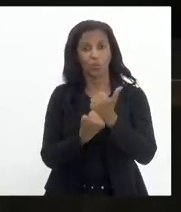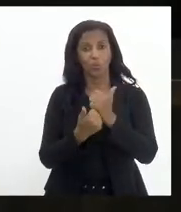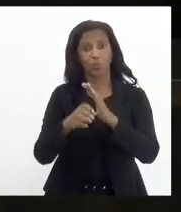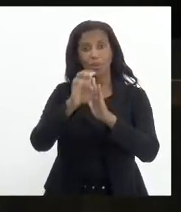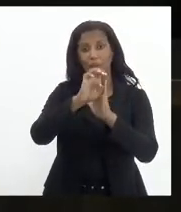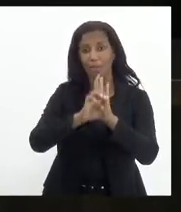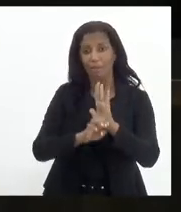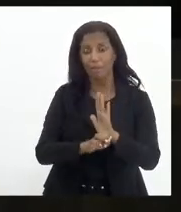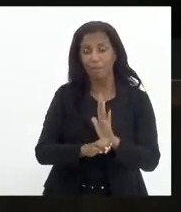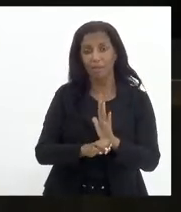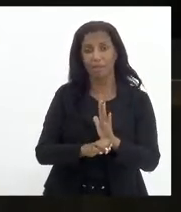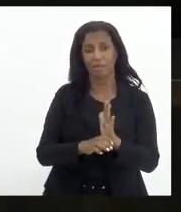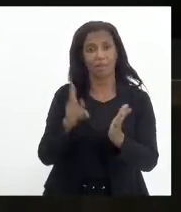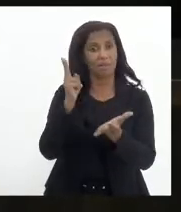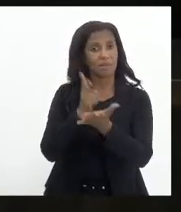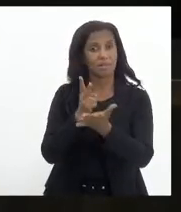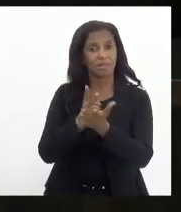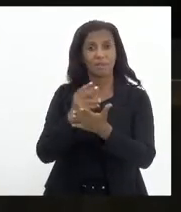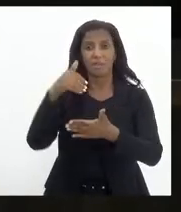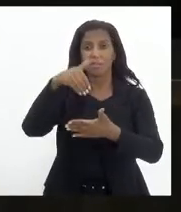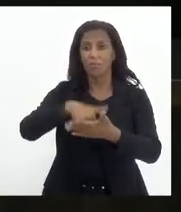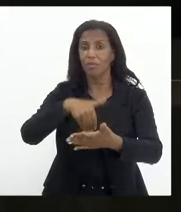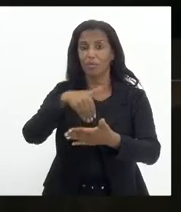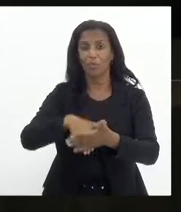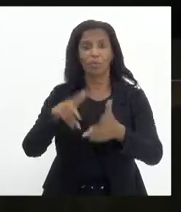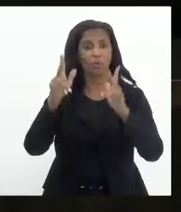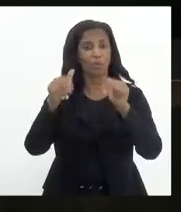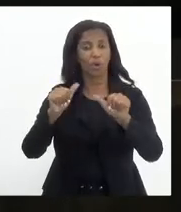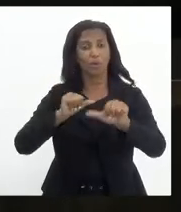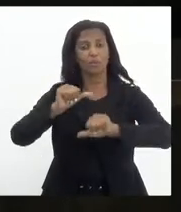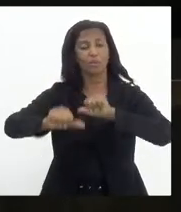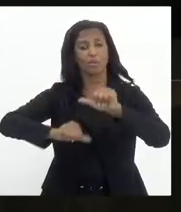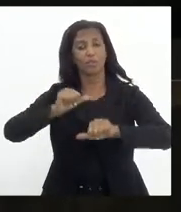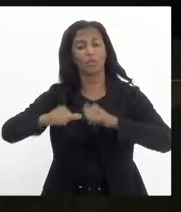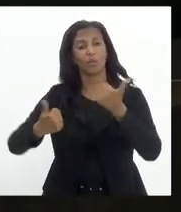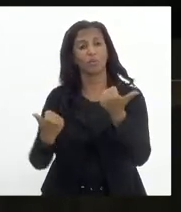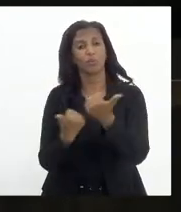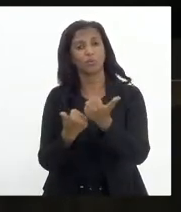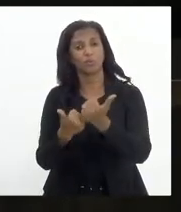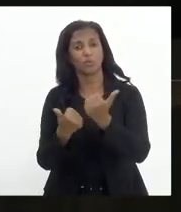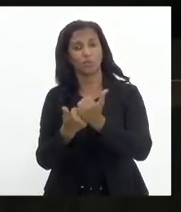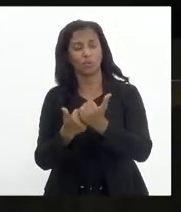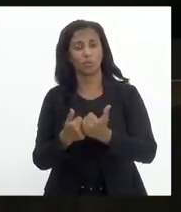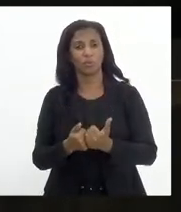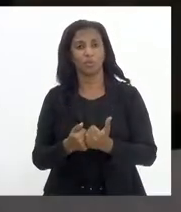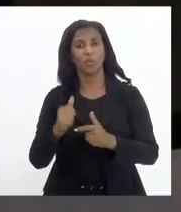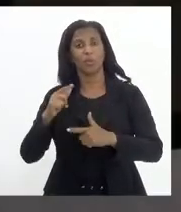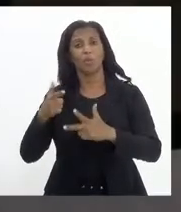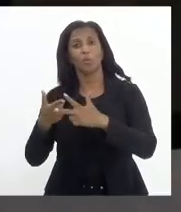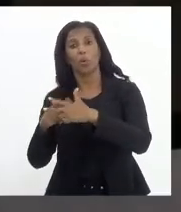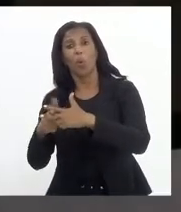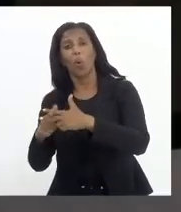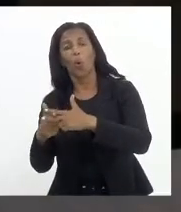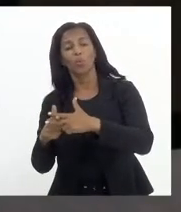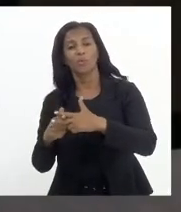todo minuto aqui, Márcio. Não desse jeito não, presidente. Transforma em substitutivo, depois você ajusta o texto. problema, presidente.